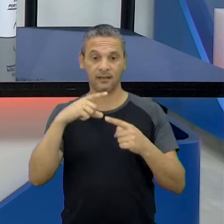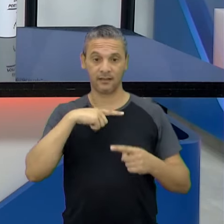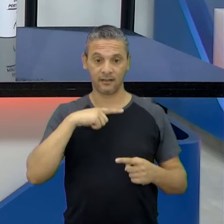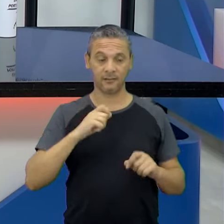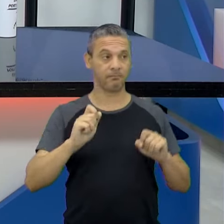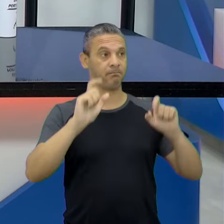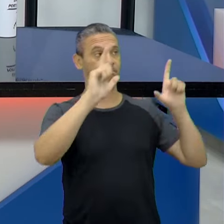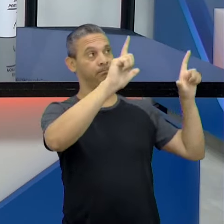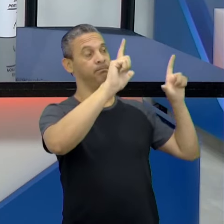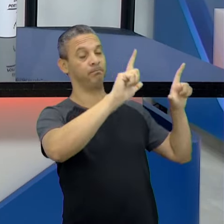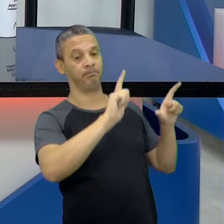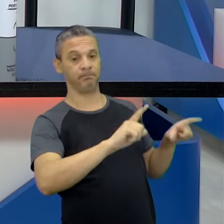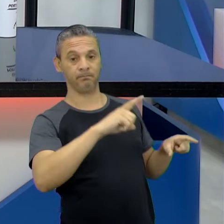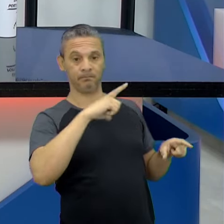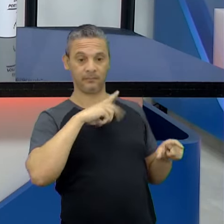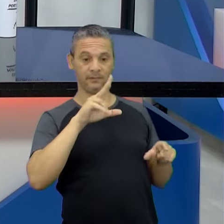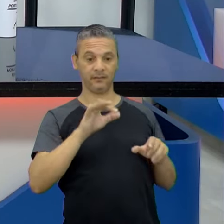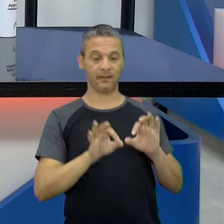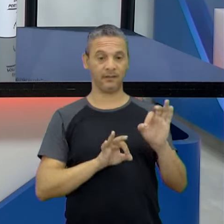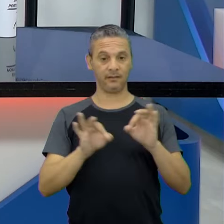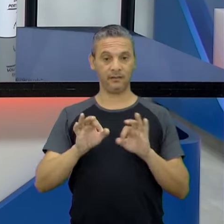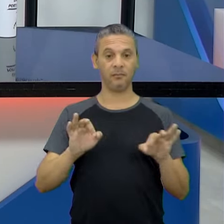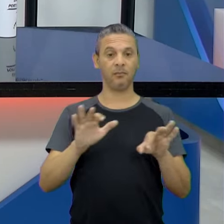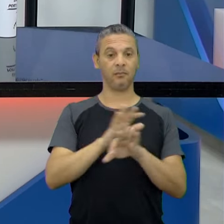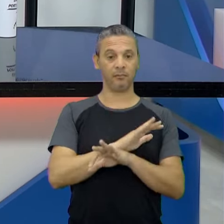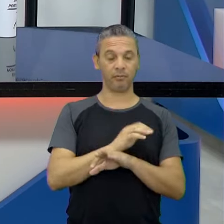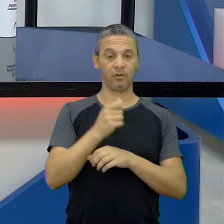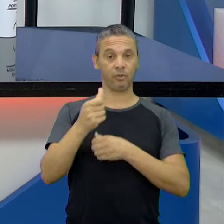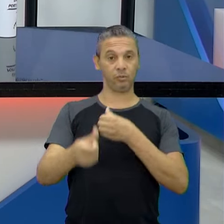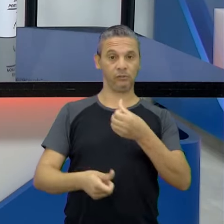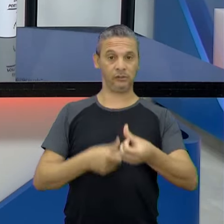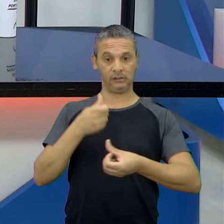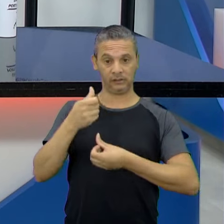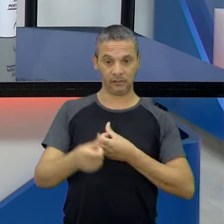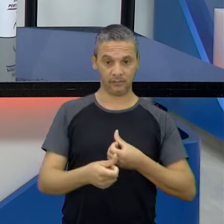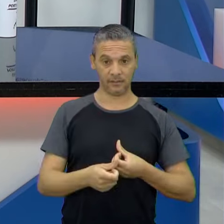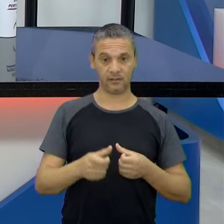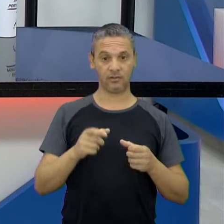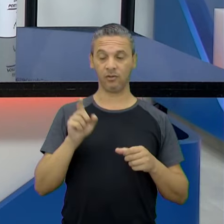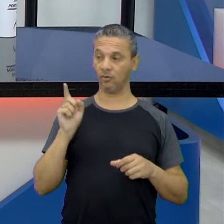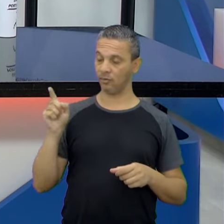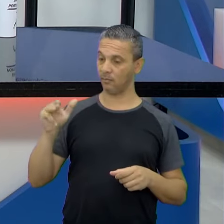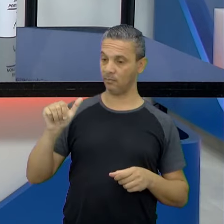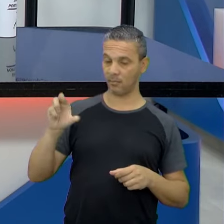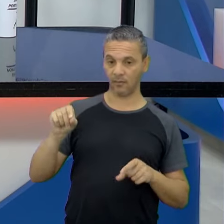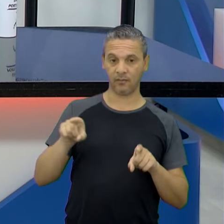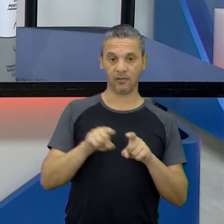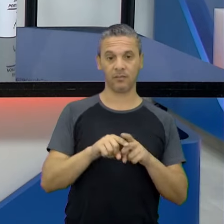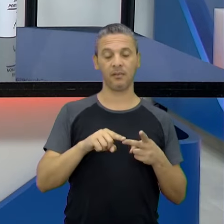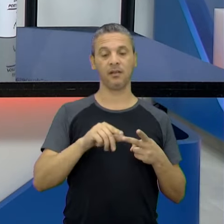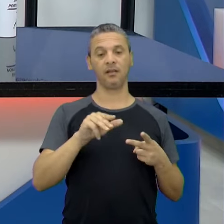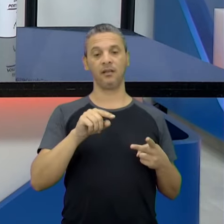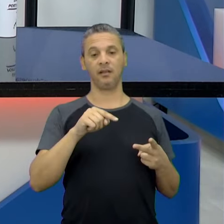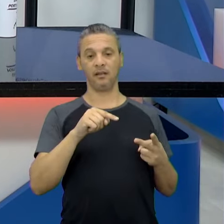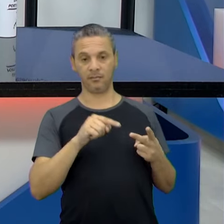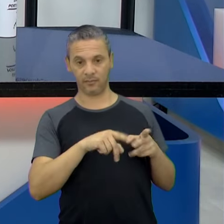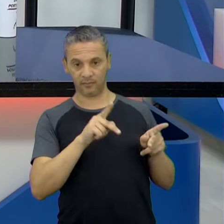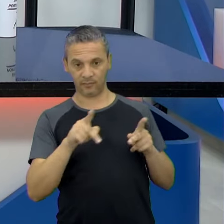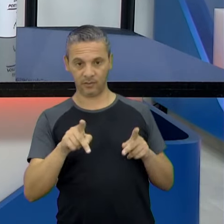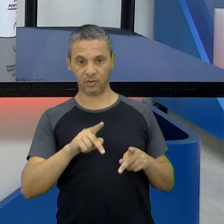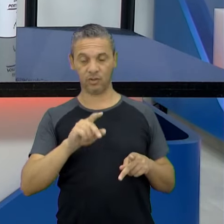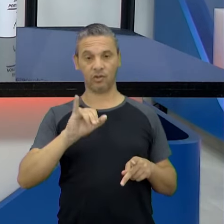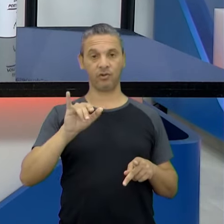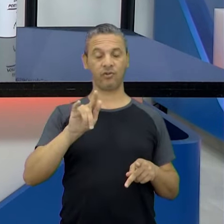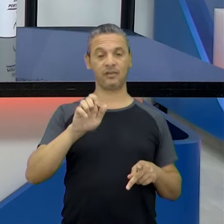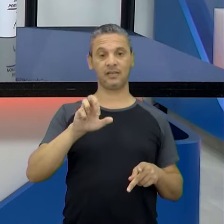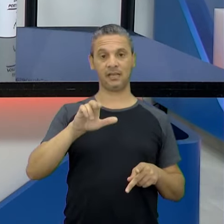que será o fechamento do semestre feito pelo seu componente, pelo do professor Mauro e também pelo do professor